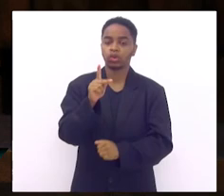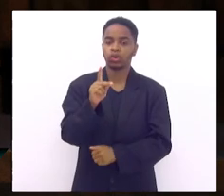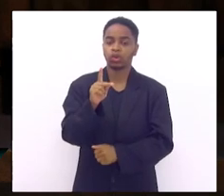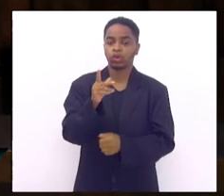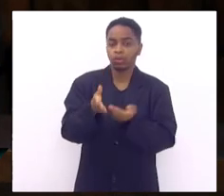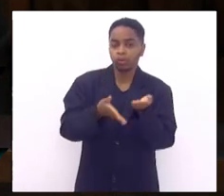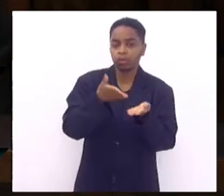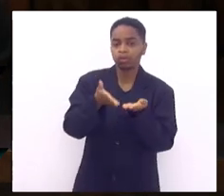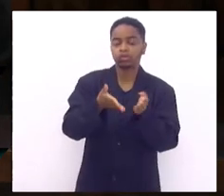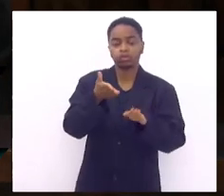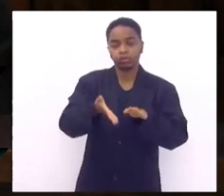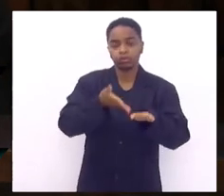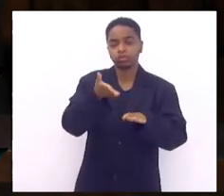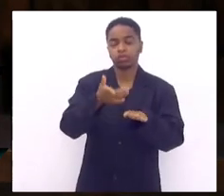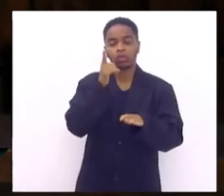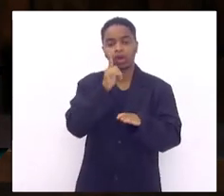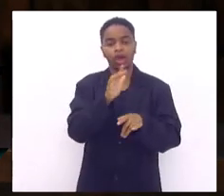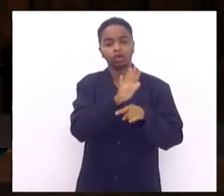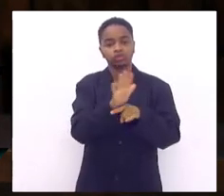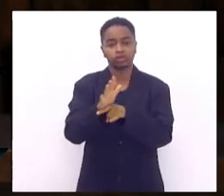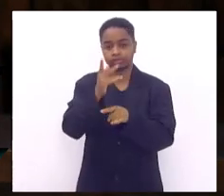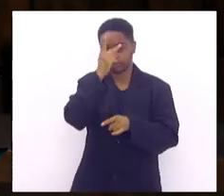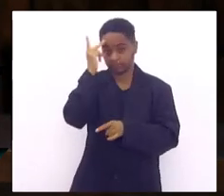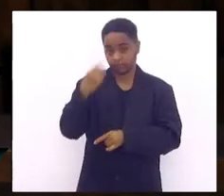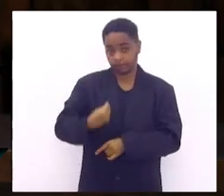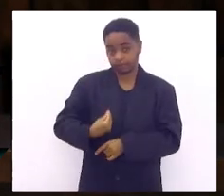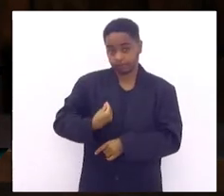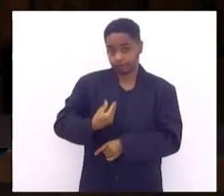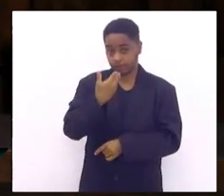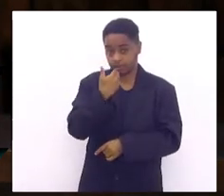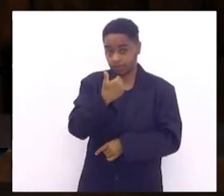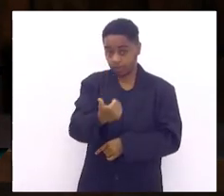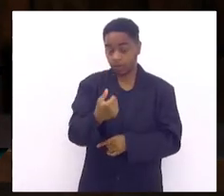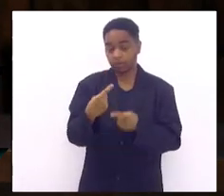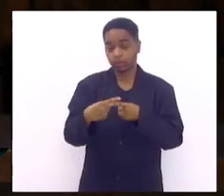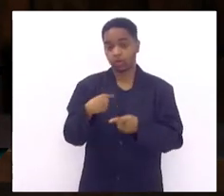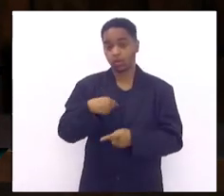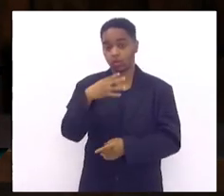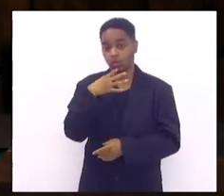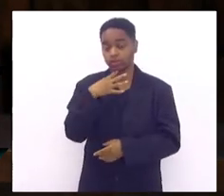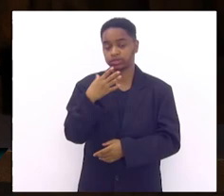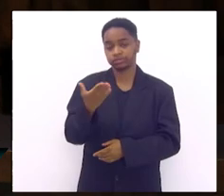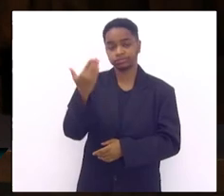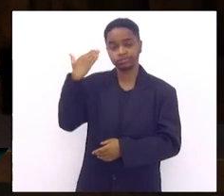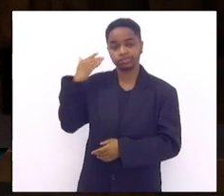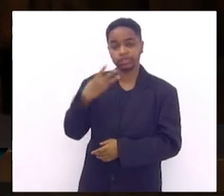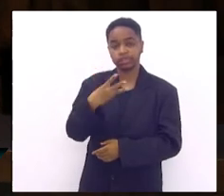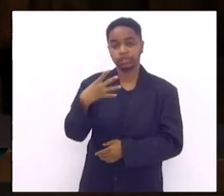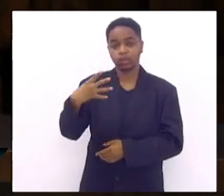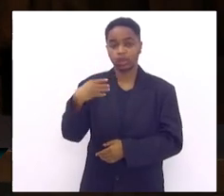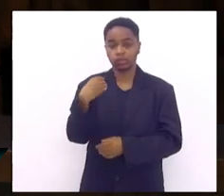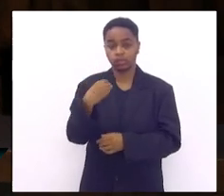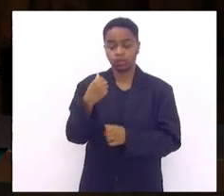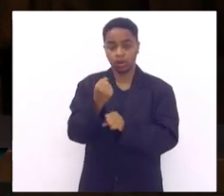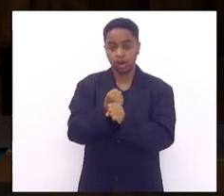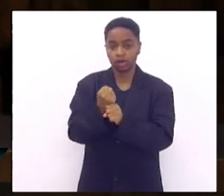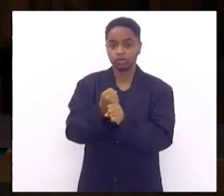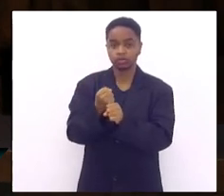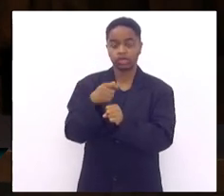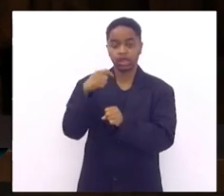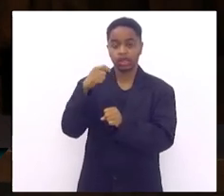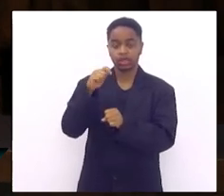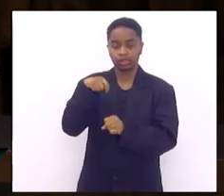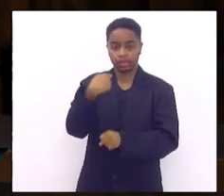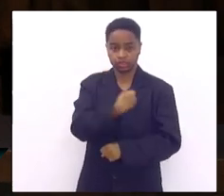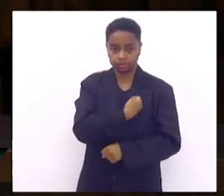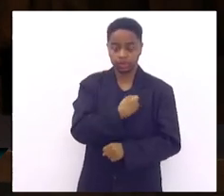a terem uma vida melhor e isso através da podologia conheci a podologia há 34 anos na Espanha implantei a